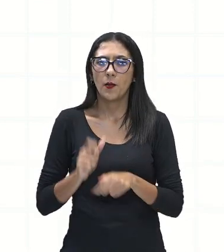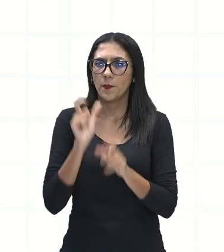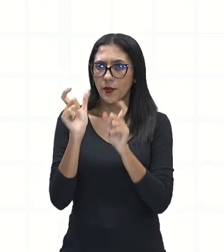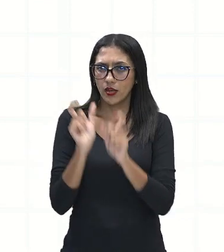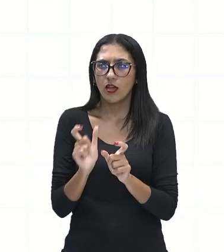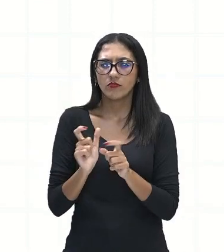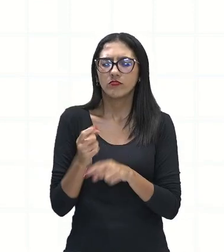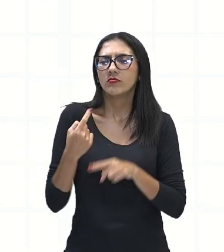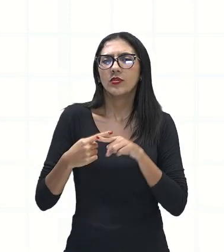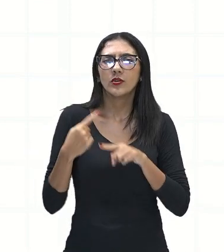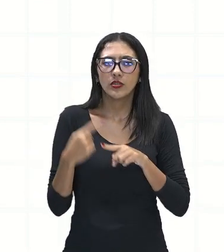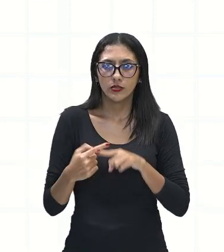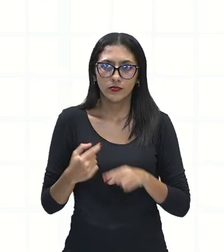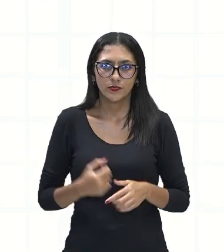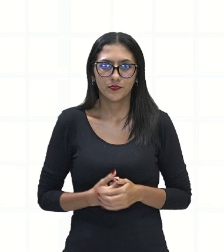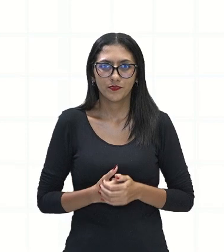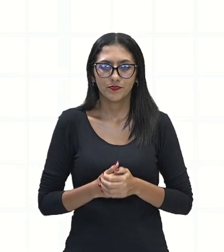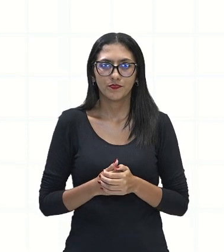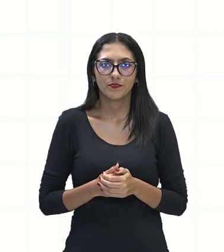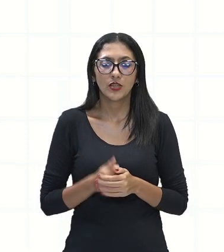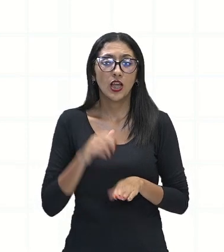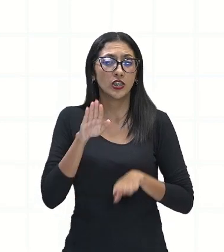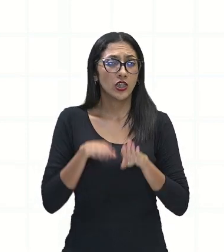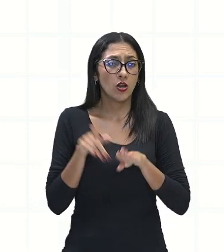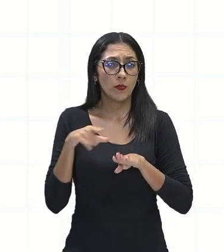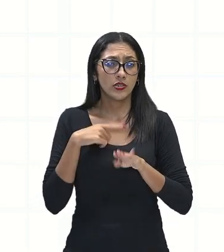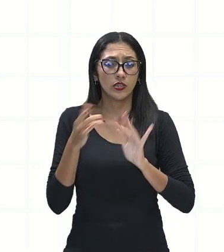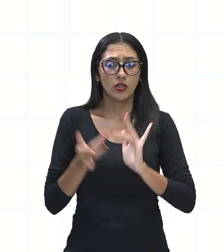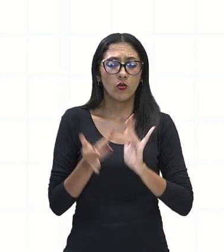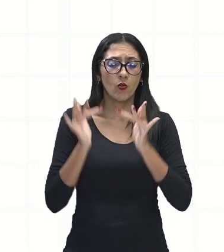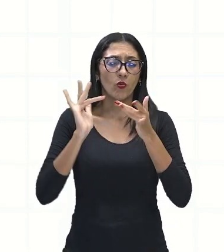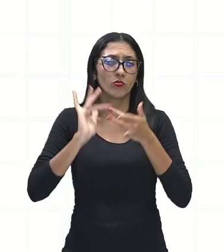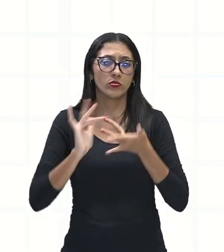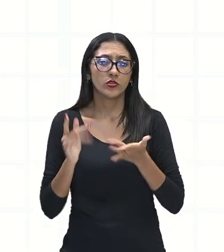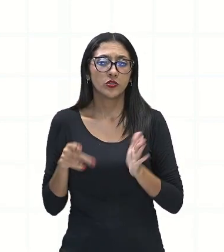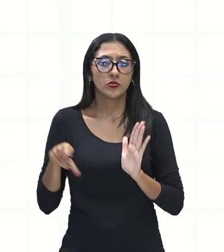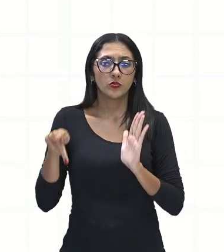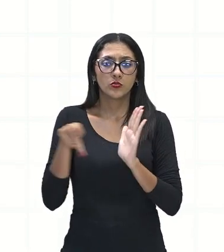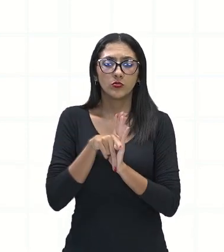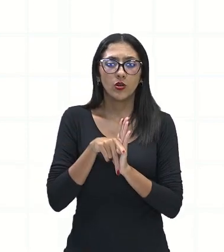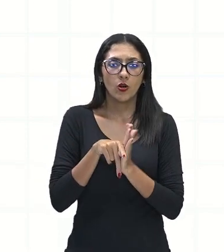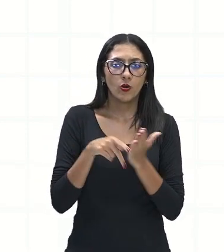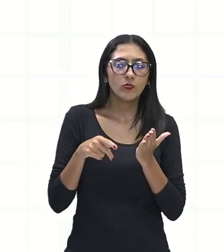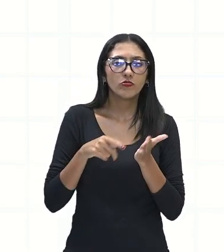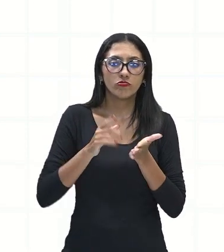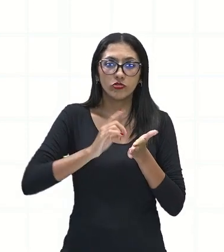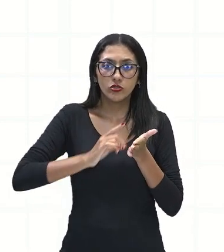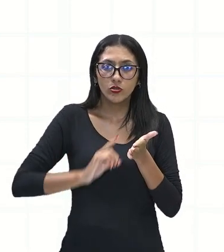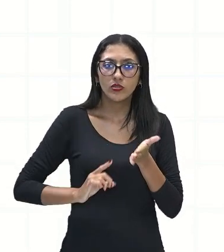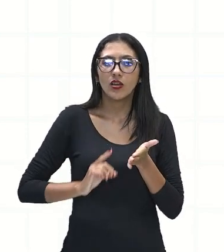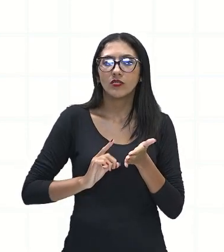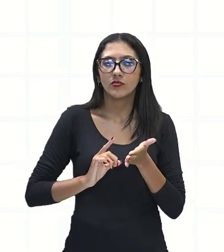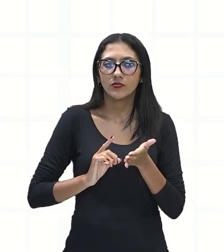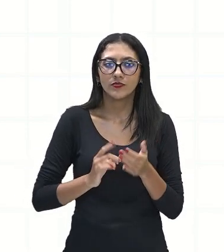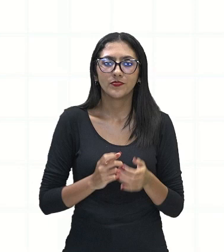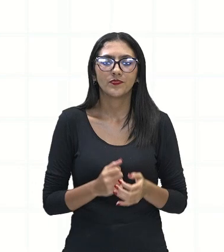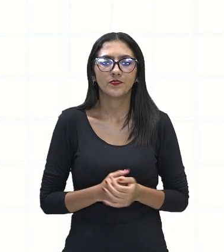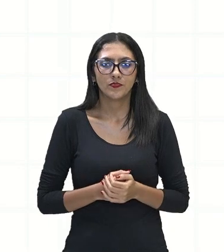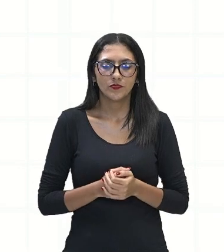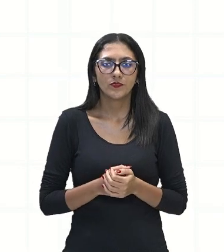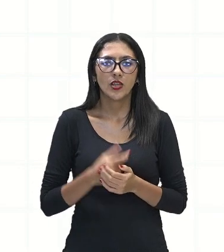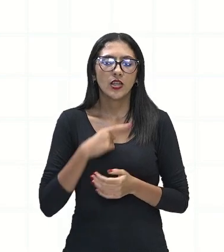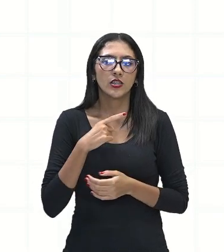Por quê? Porque, geralmente, ela vai estar no quê? No contexto dicionarizado. No sentido do dicionário. Você vai dizer